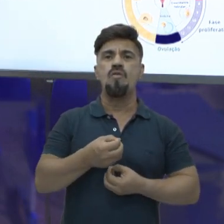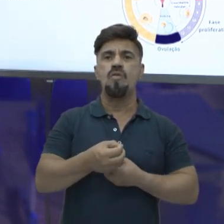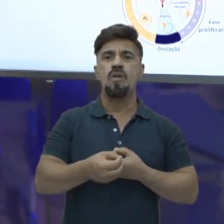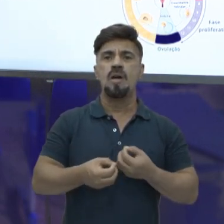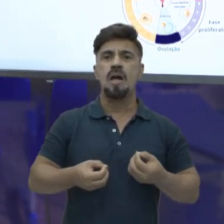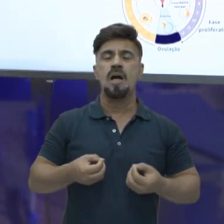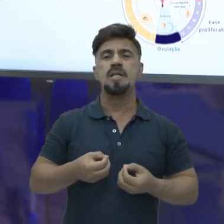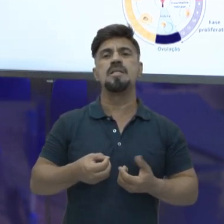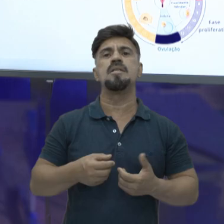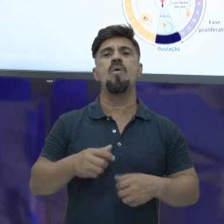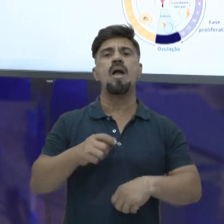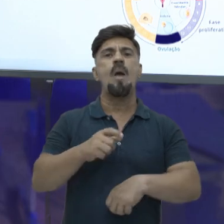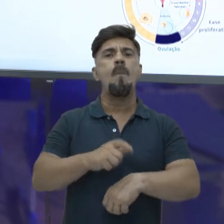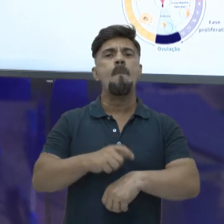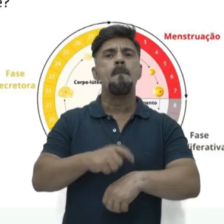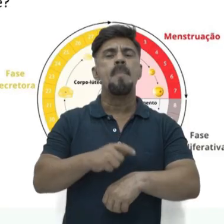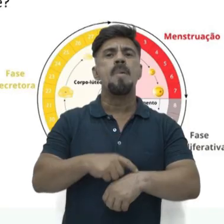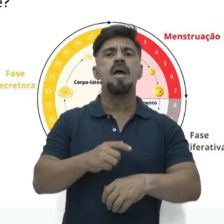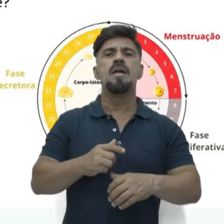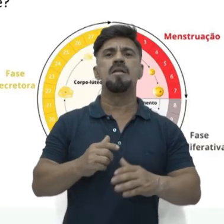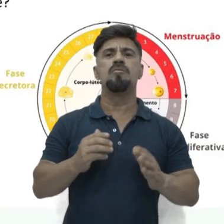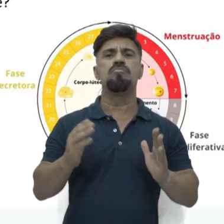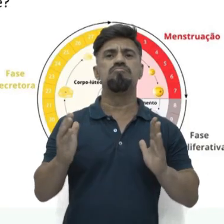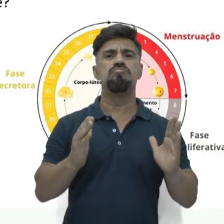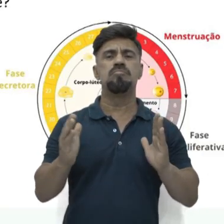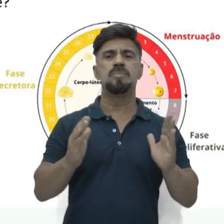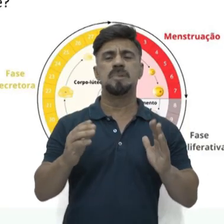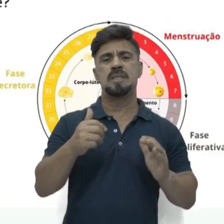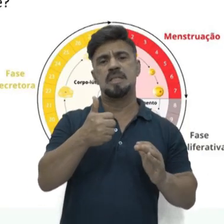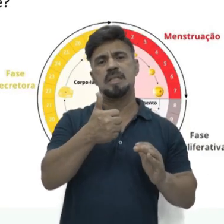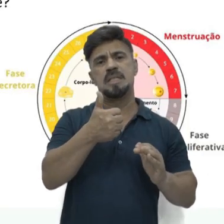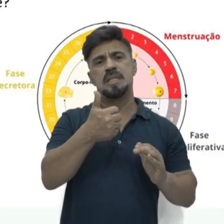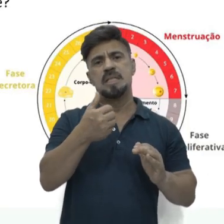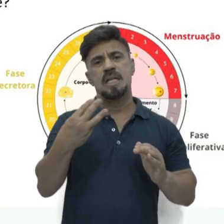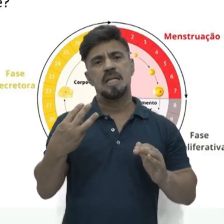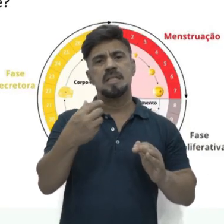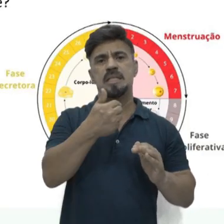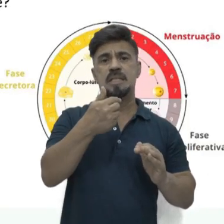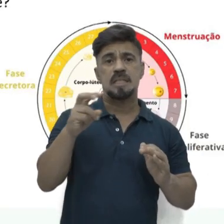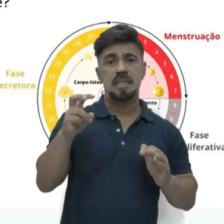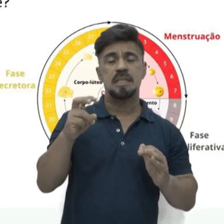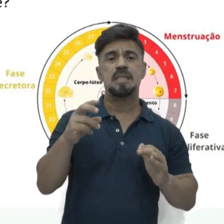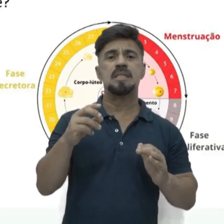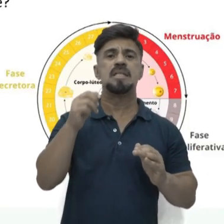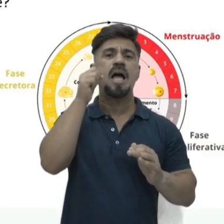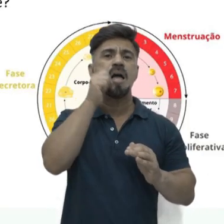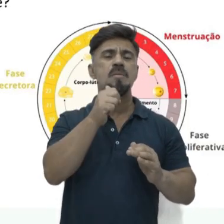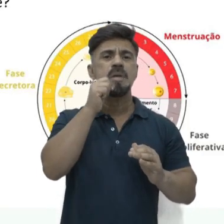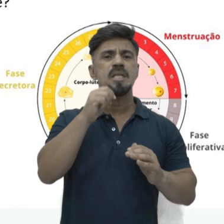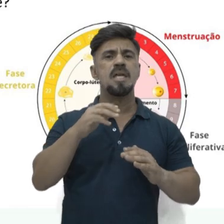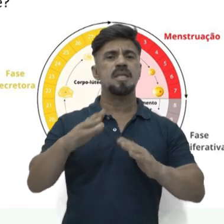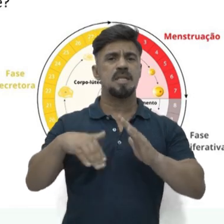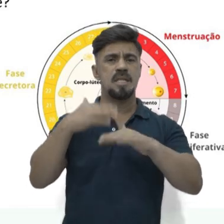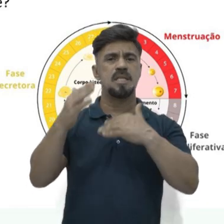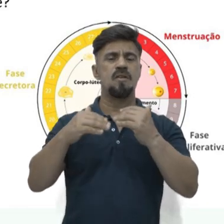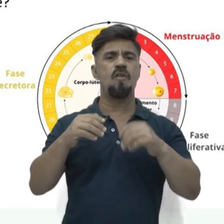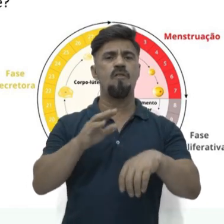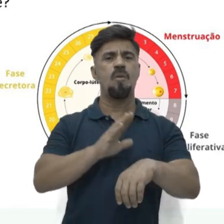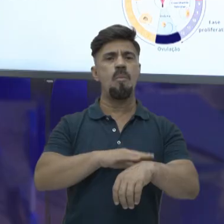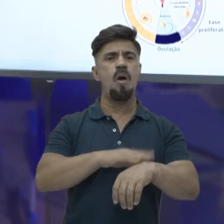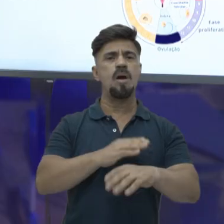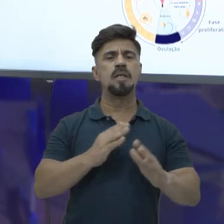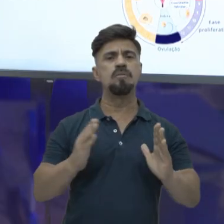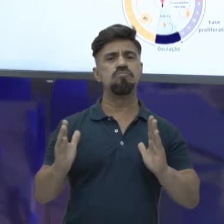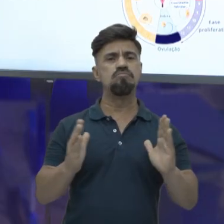que é o período fértil. Então, do dia 13 ao dia 15, normalmente, as meninas acabam desenvolvendo esse período